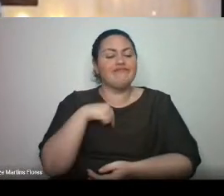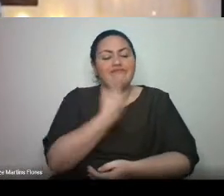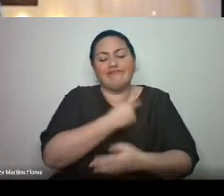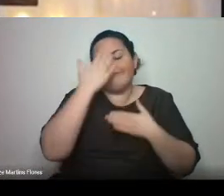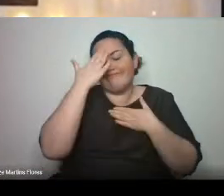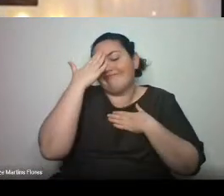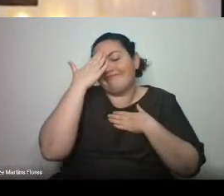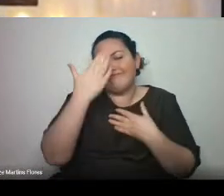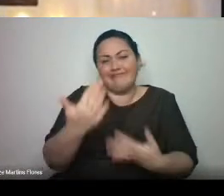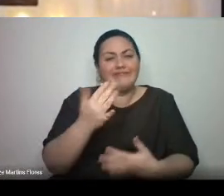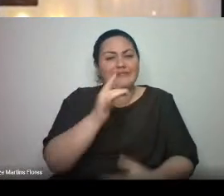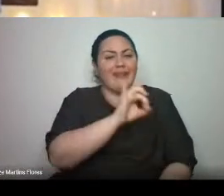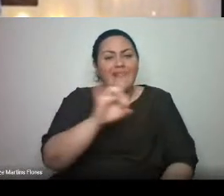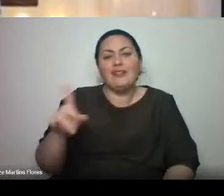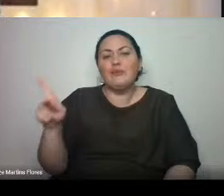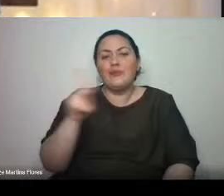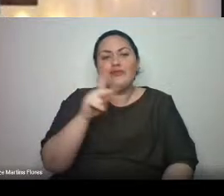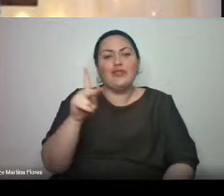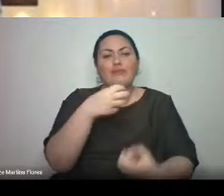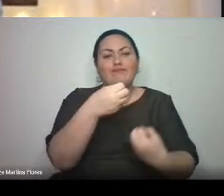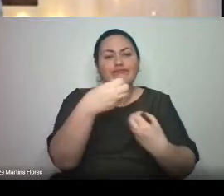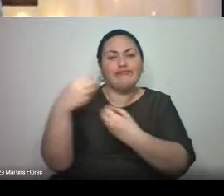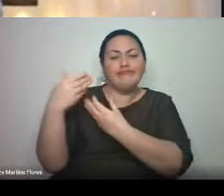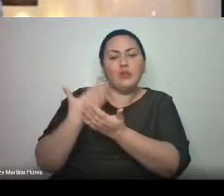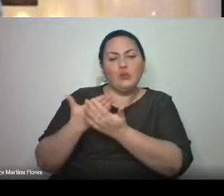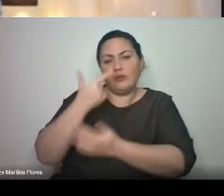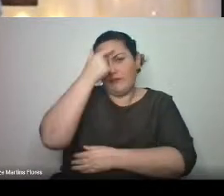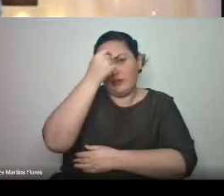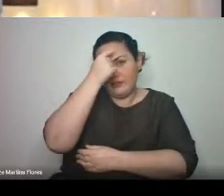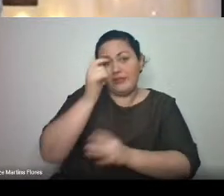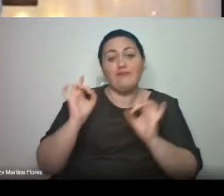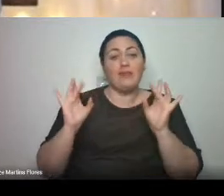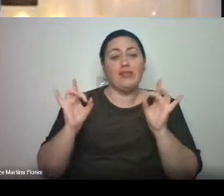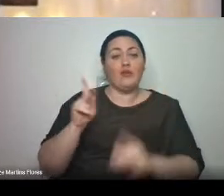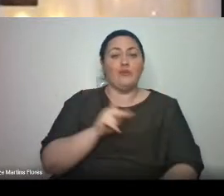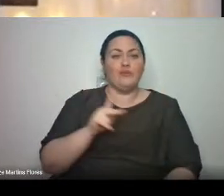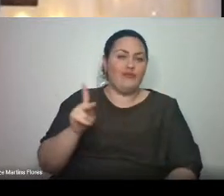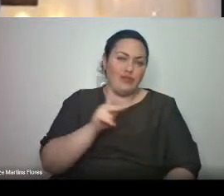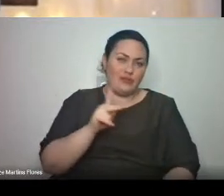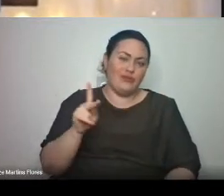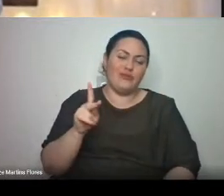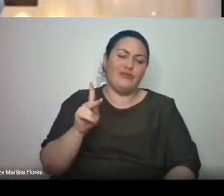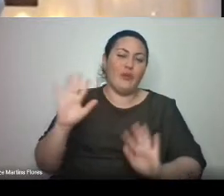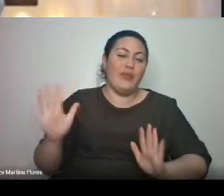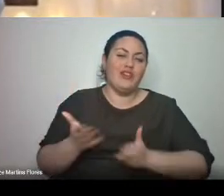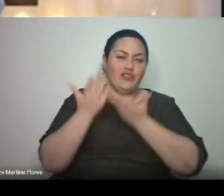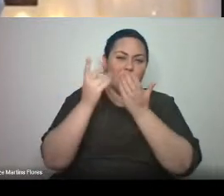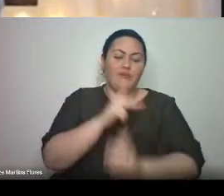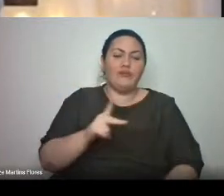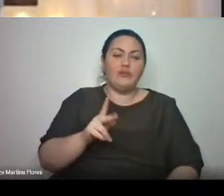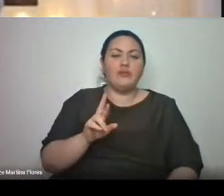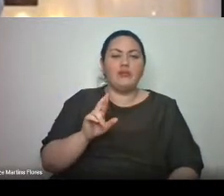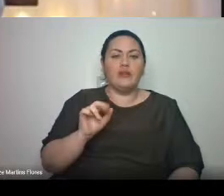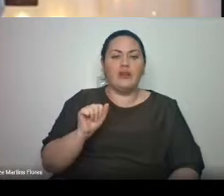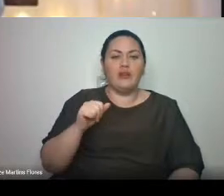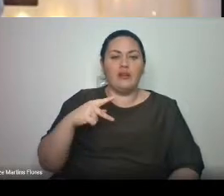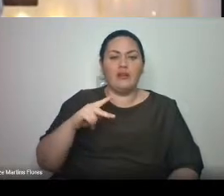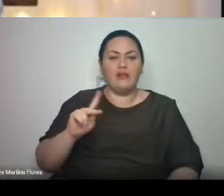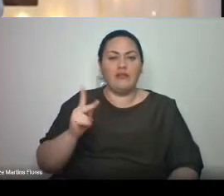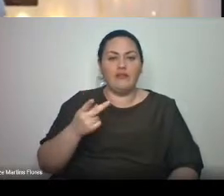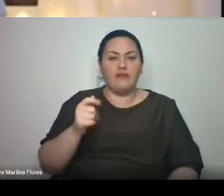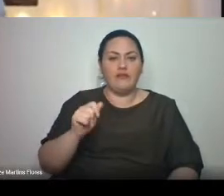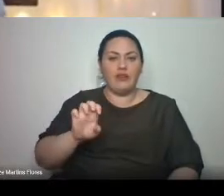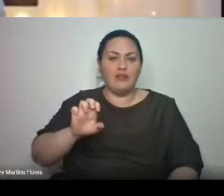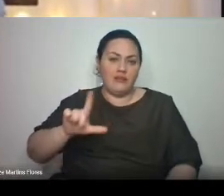que nos acompanharam na graduação, em especial ao nosso professor homenageado, o professor Rafael Cabaleiro. Estamos aqui hoje por causa dos